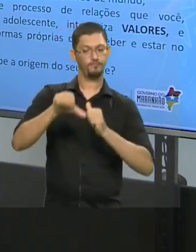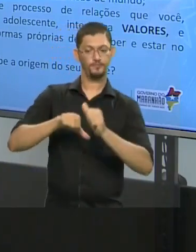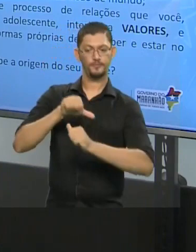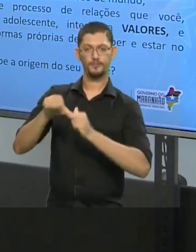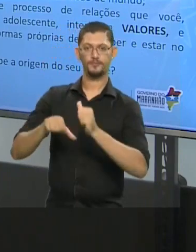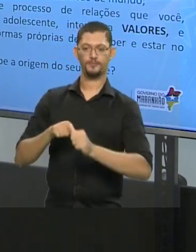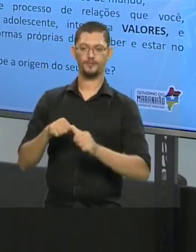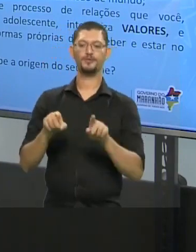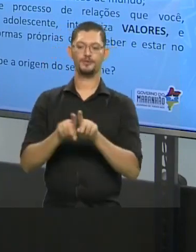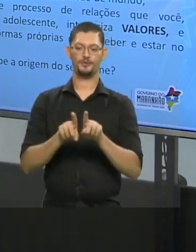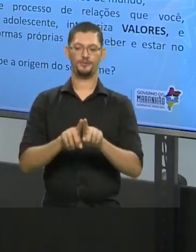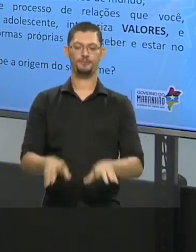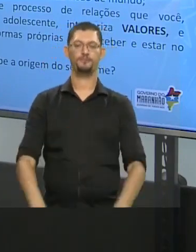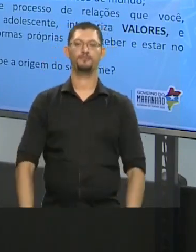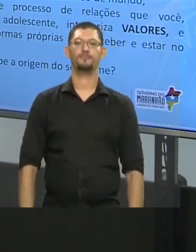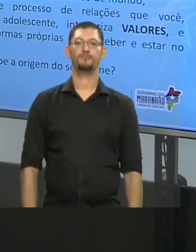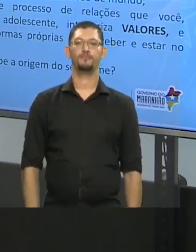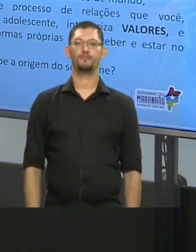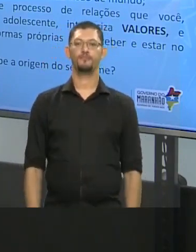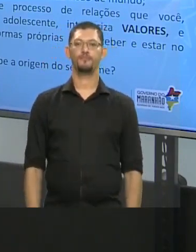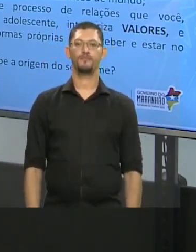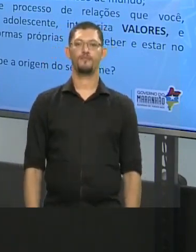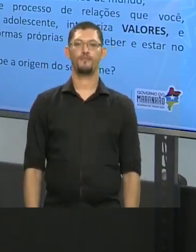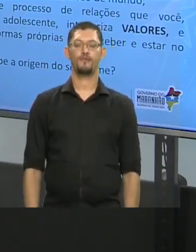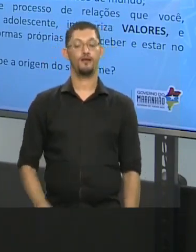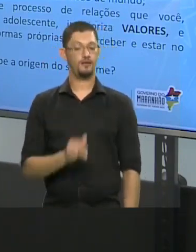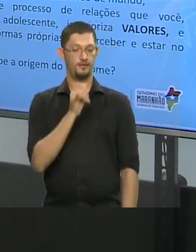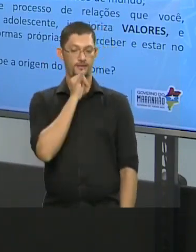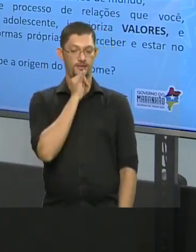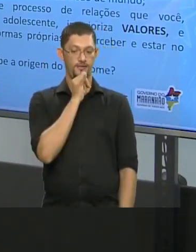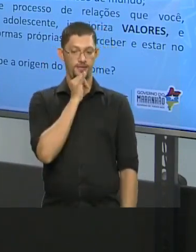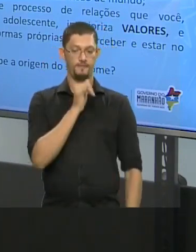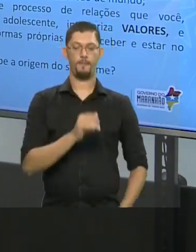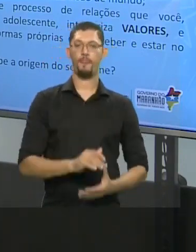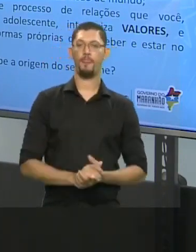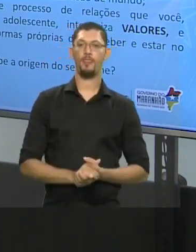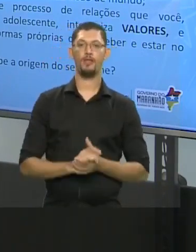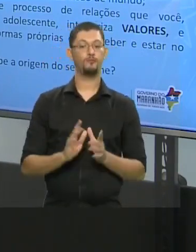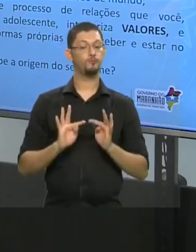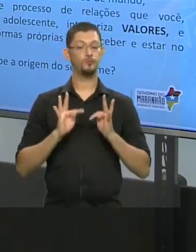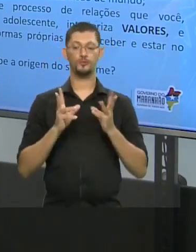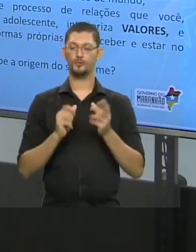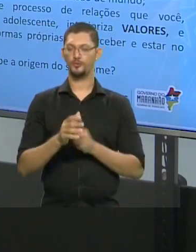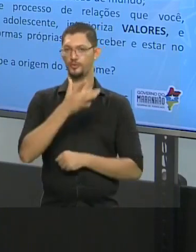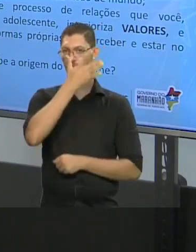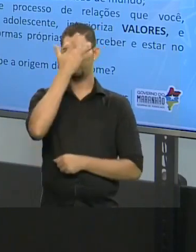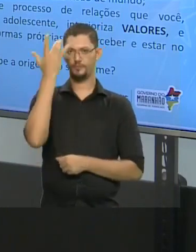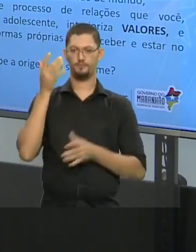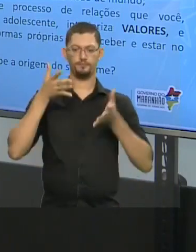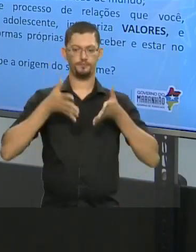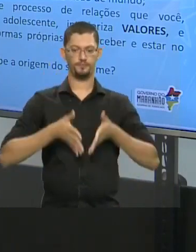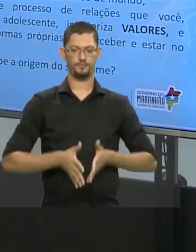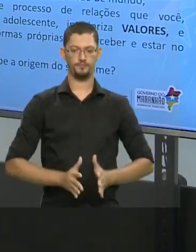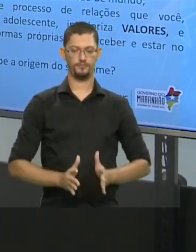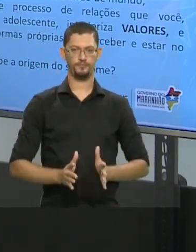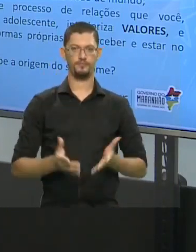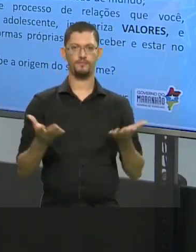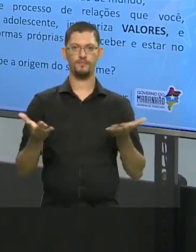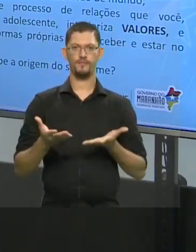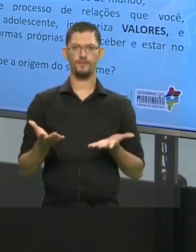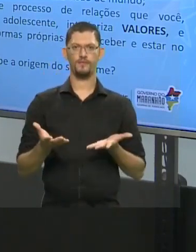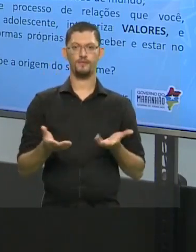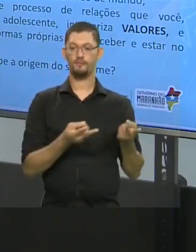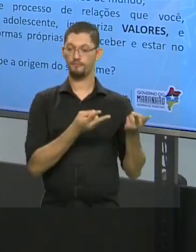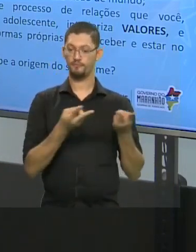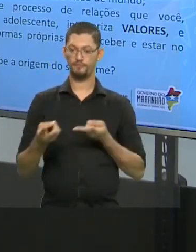inclusive. Certo? Por exemplo, todo mundo, quando nasceu, e agora eu vou fazer um